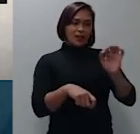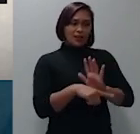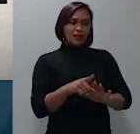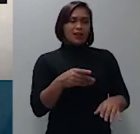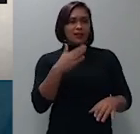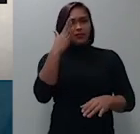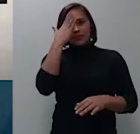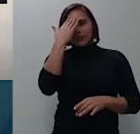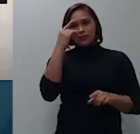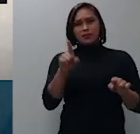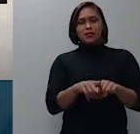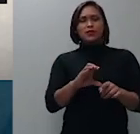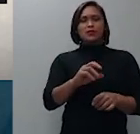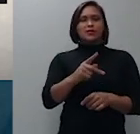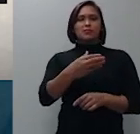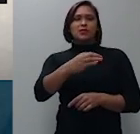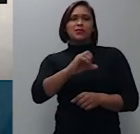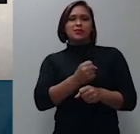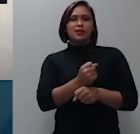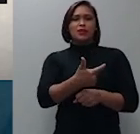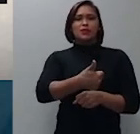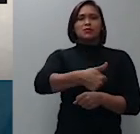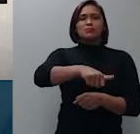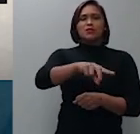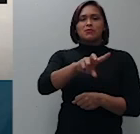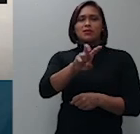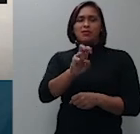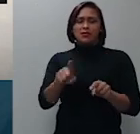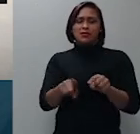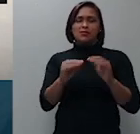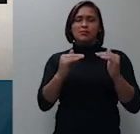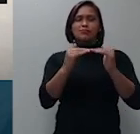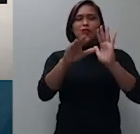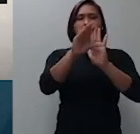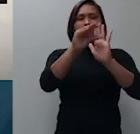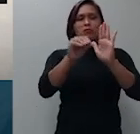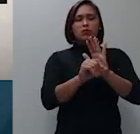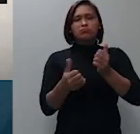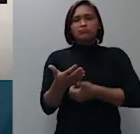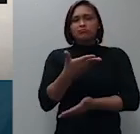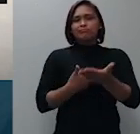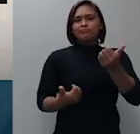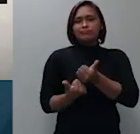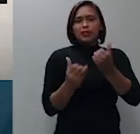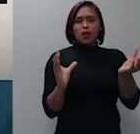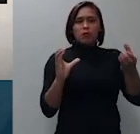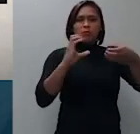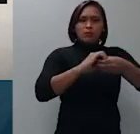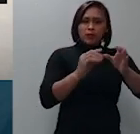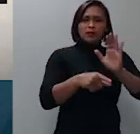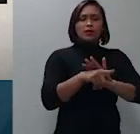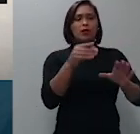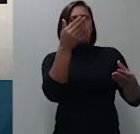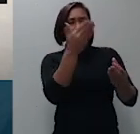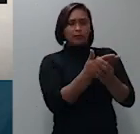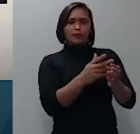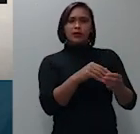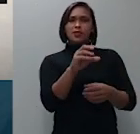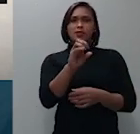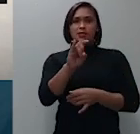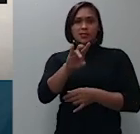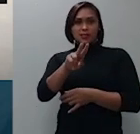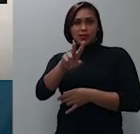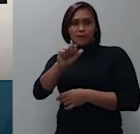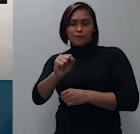2015 instituiu um modelo cooperativo de processo civil destinado a ser mais democrático e mais sério